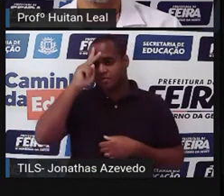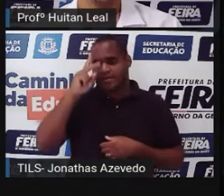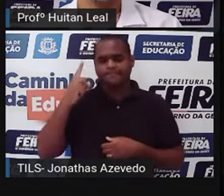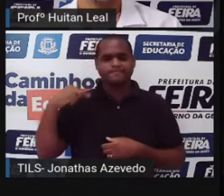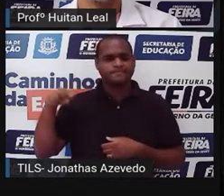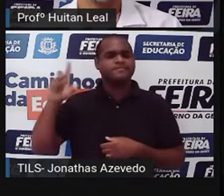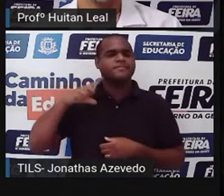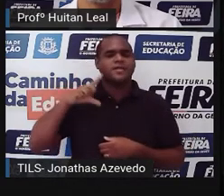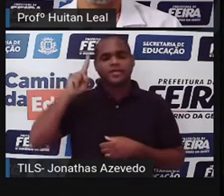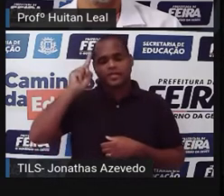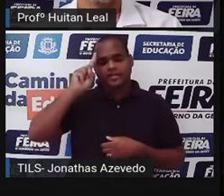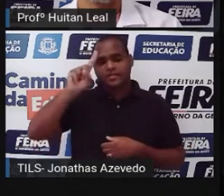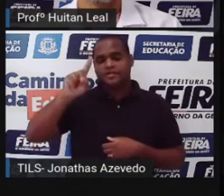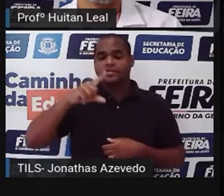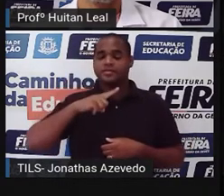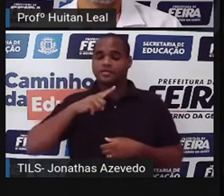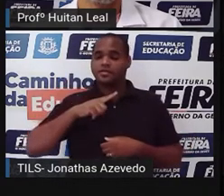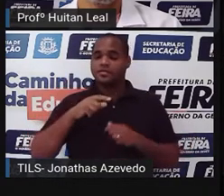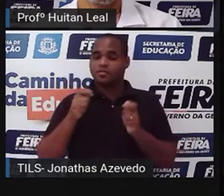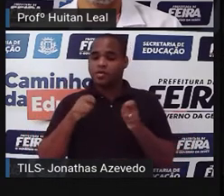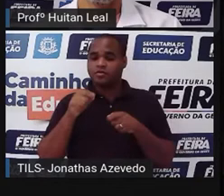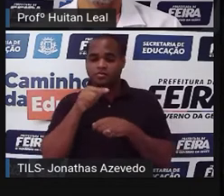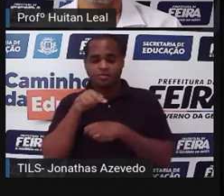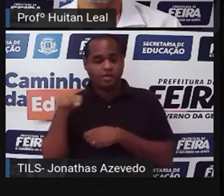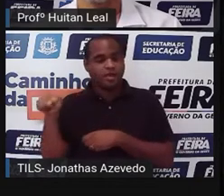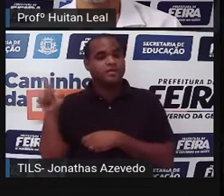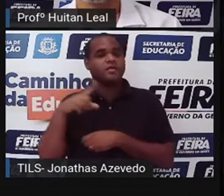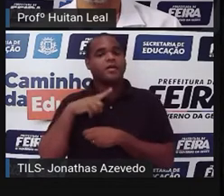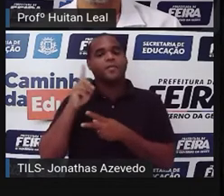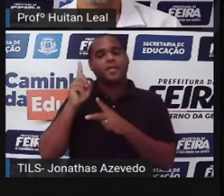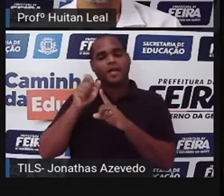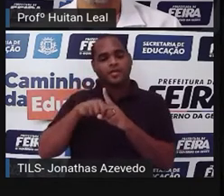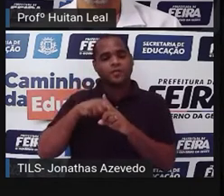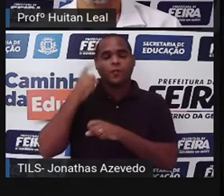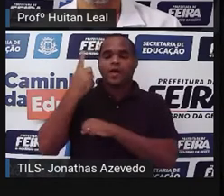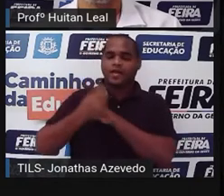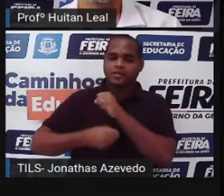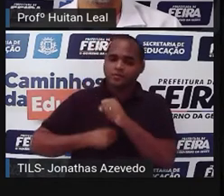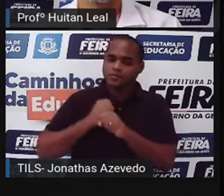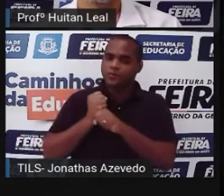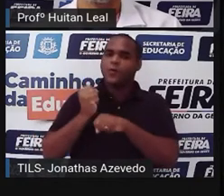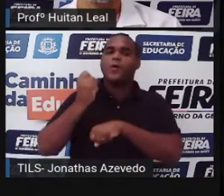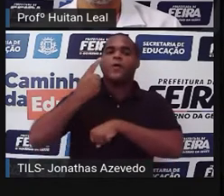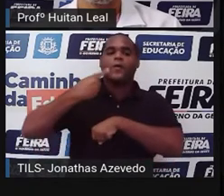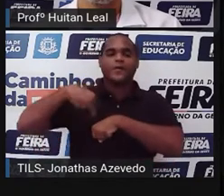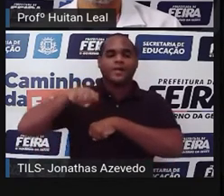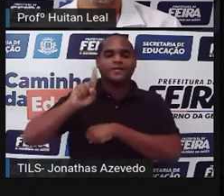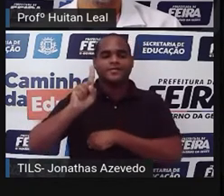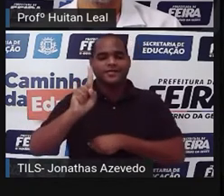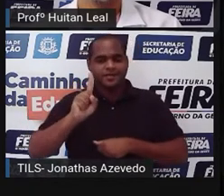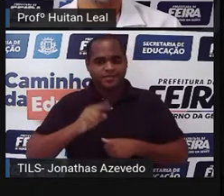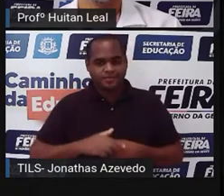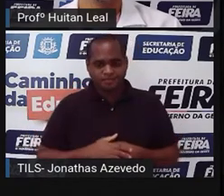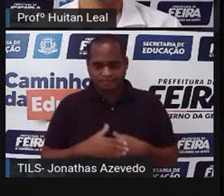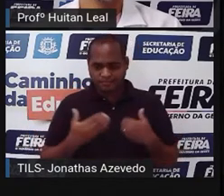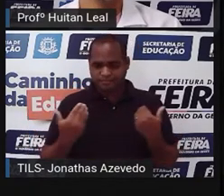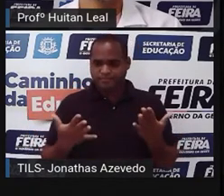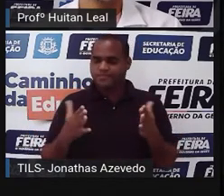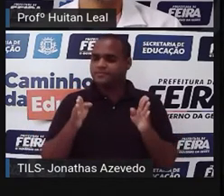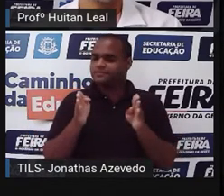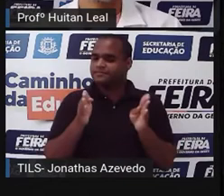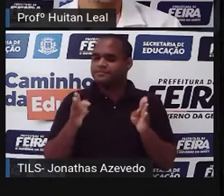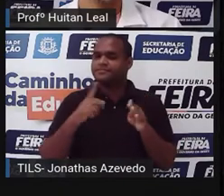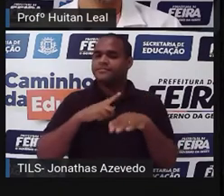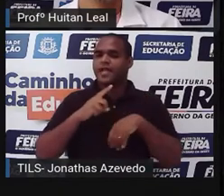passa em um dia, a história se passa em uma semana, um mês, um ano, uma hora. Então, o